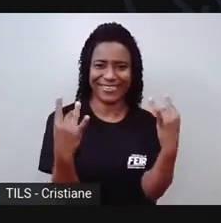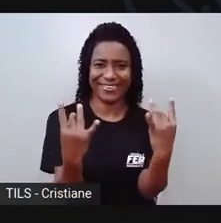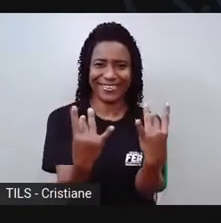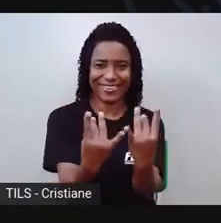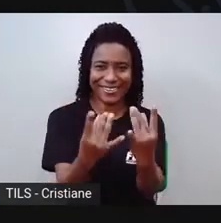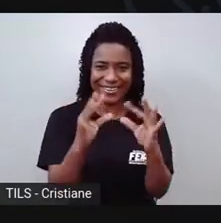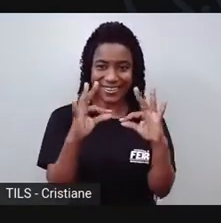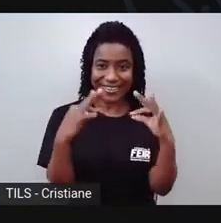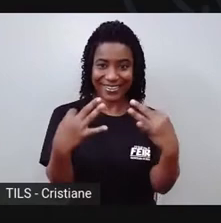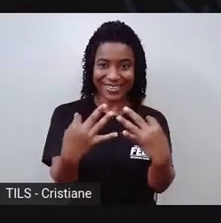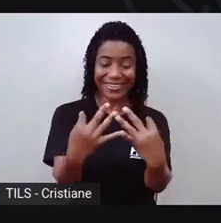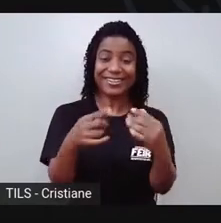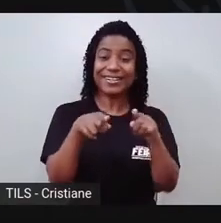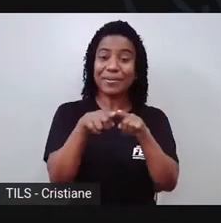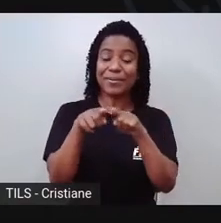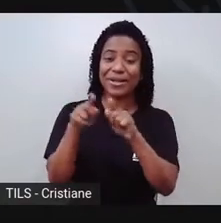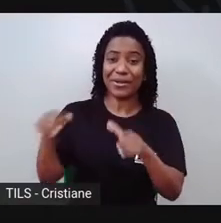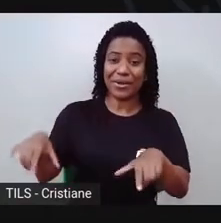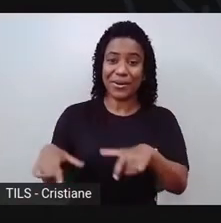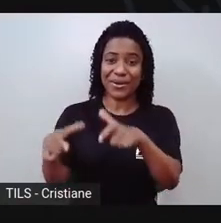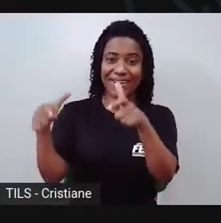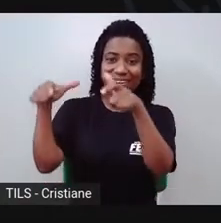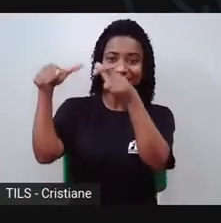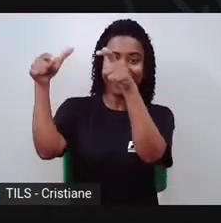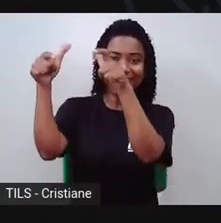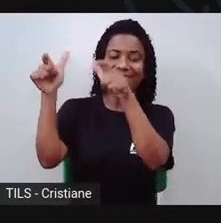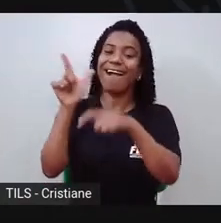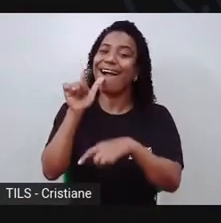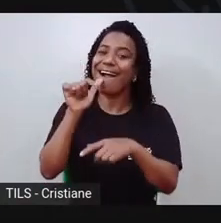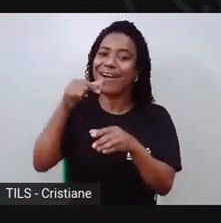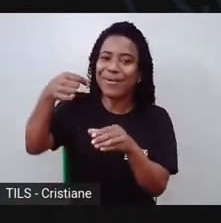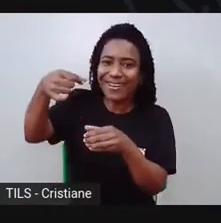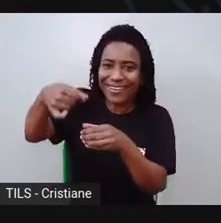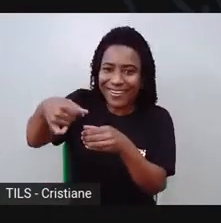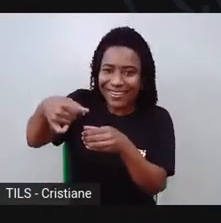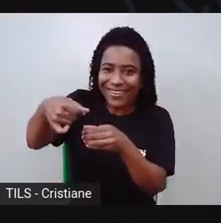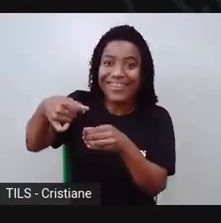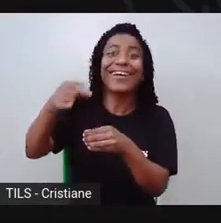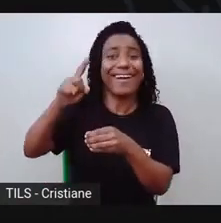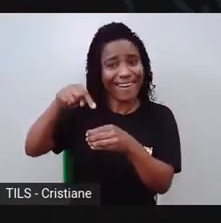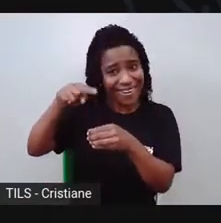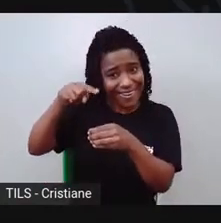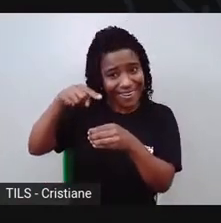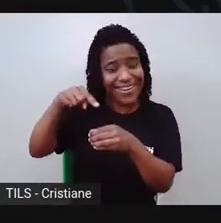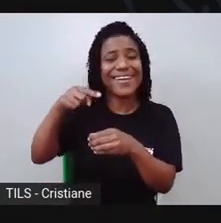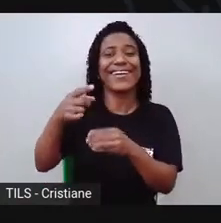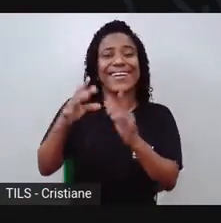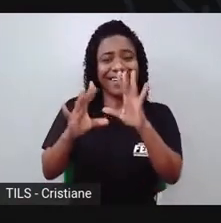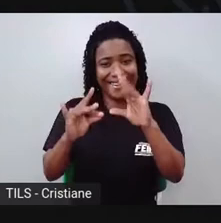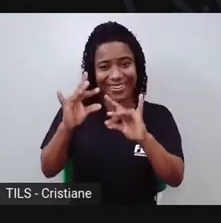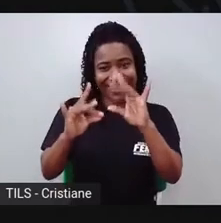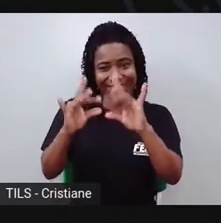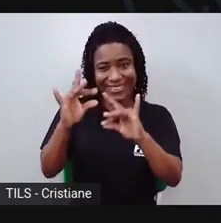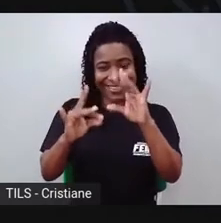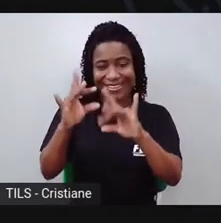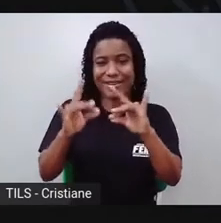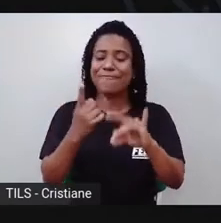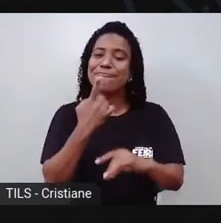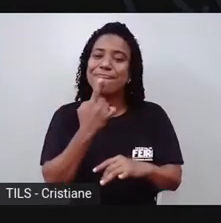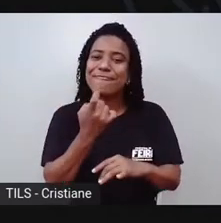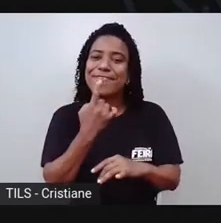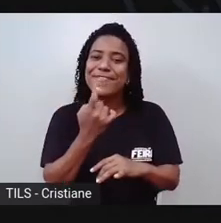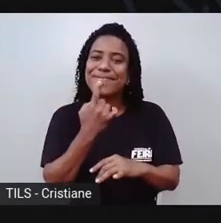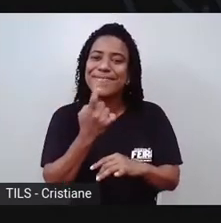filtro que a gente bebe água, ali tudo é de cerâmica. Então, é a Gila que ficou dura e virou